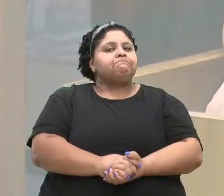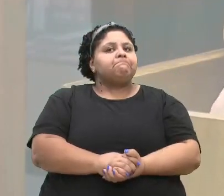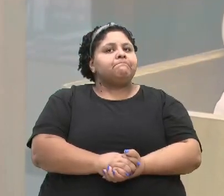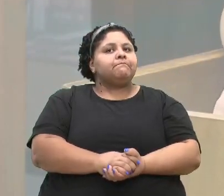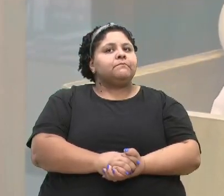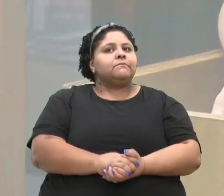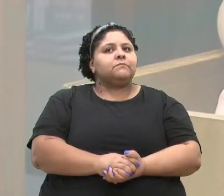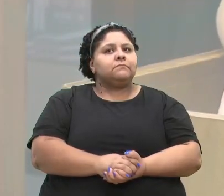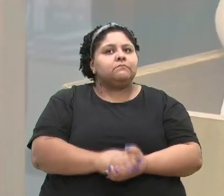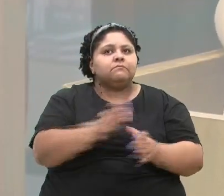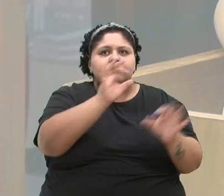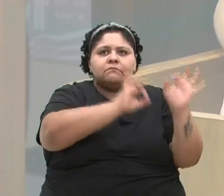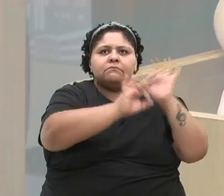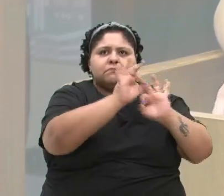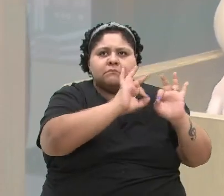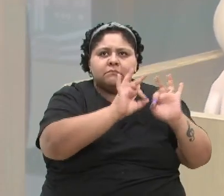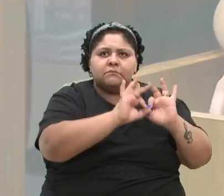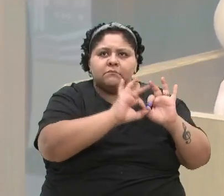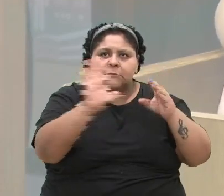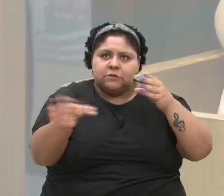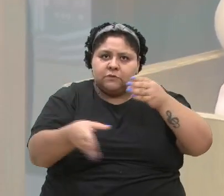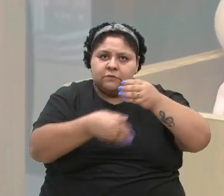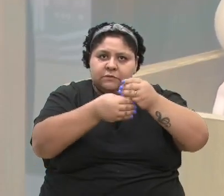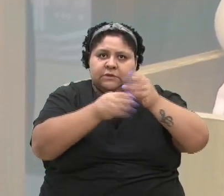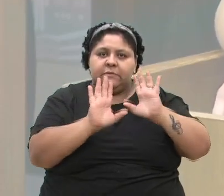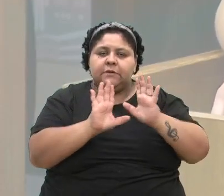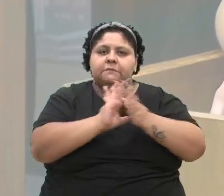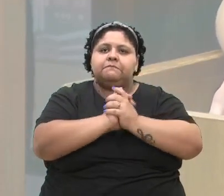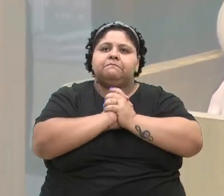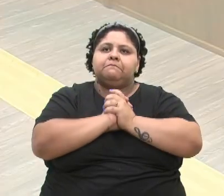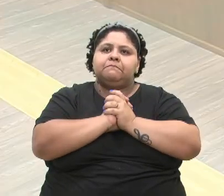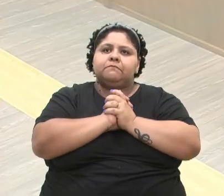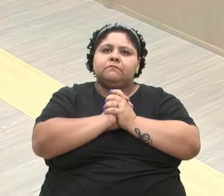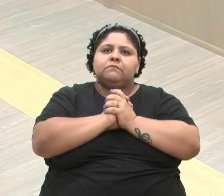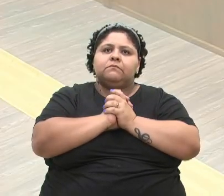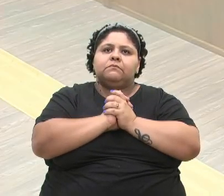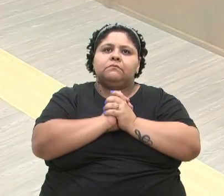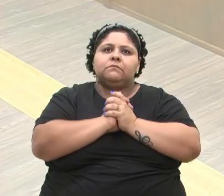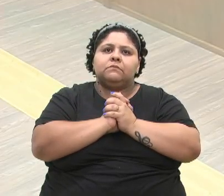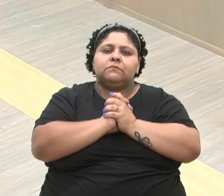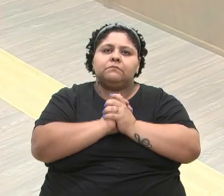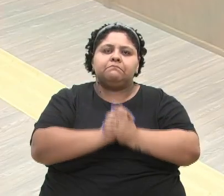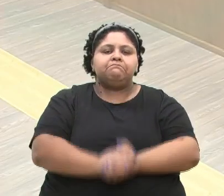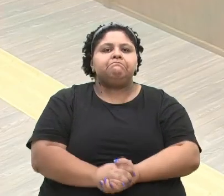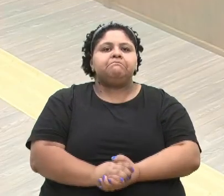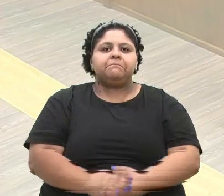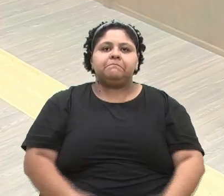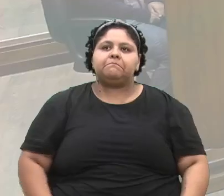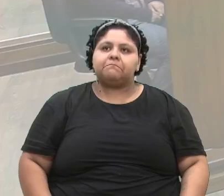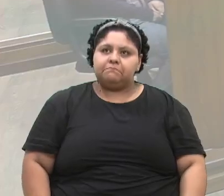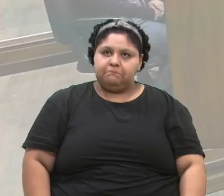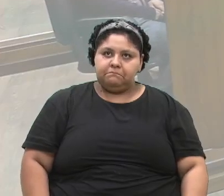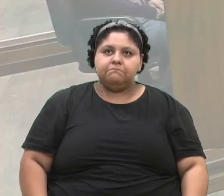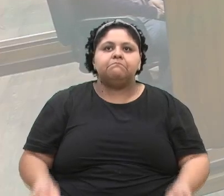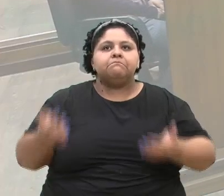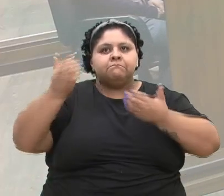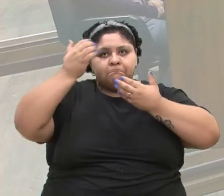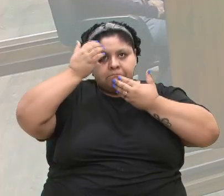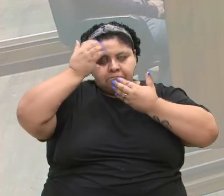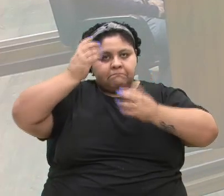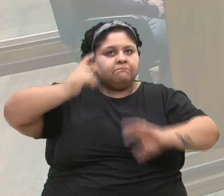Pela ordem, os apartes. Vereador Zé? Filsa. Vereador Filsa, por favor. Obrigado,